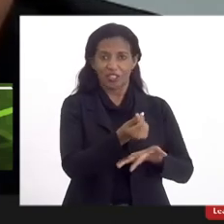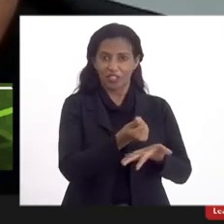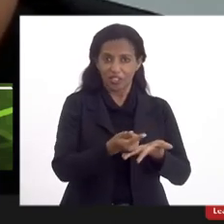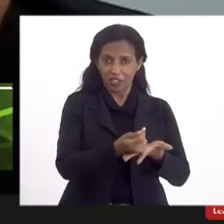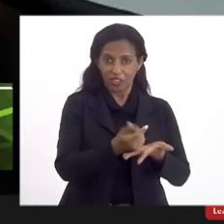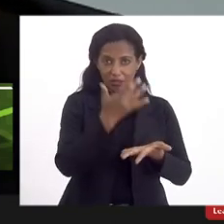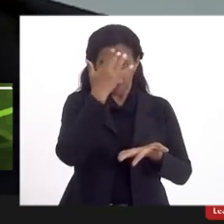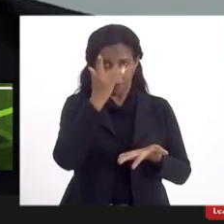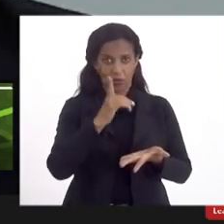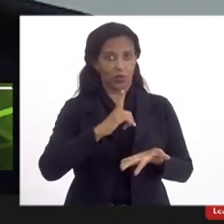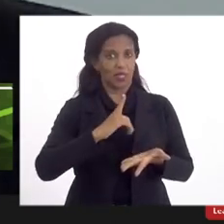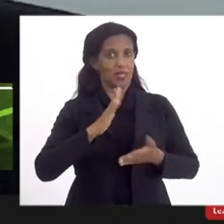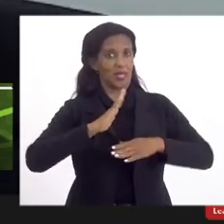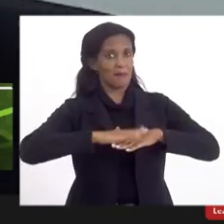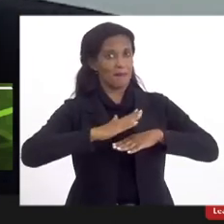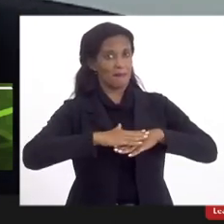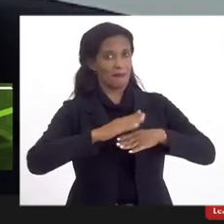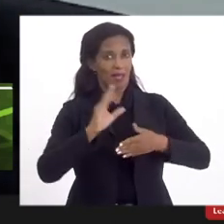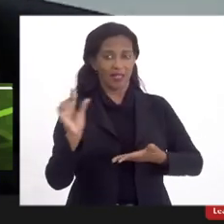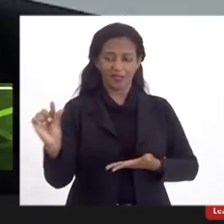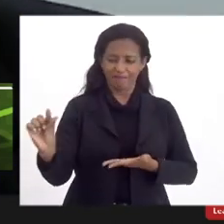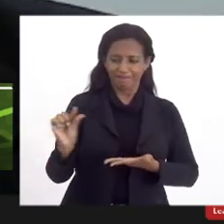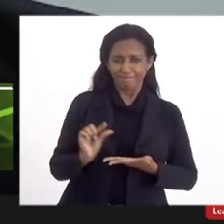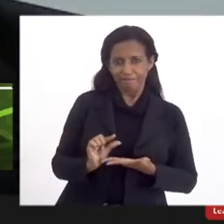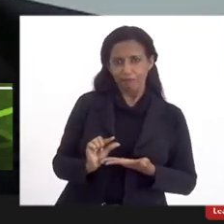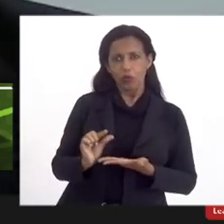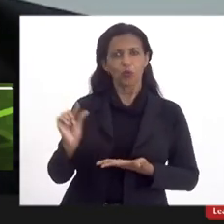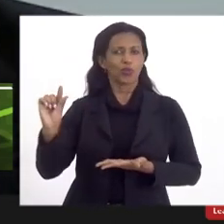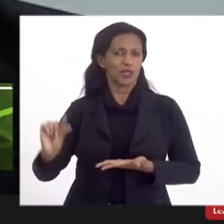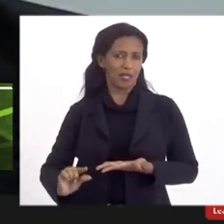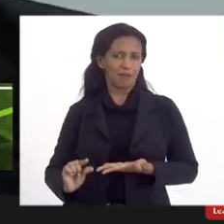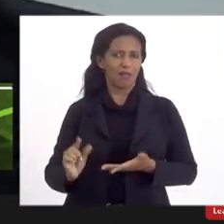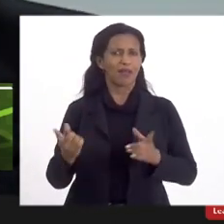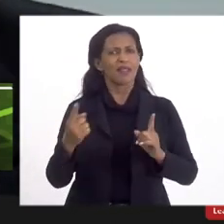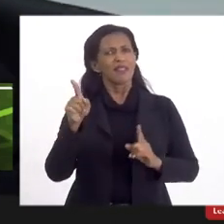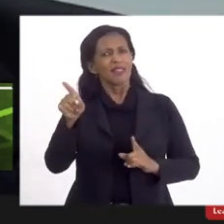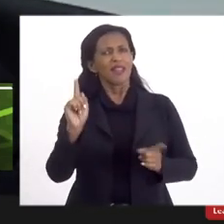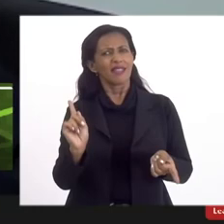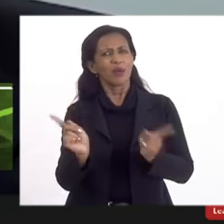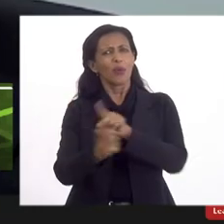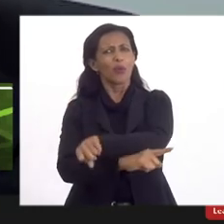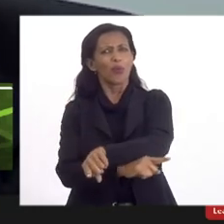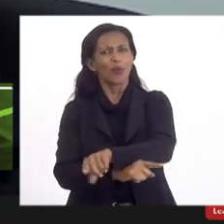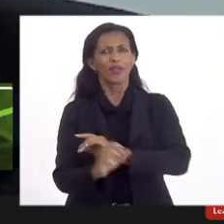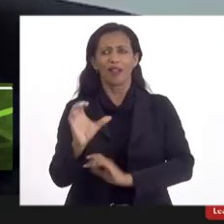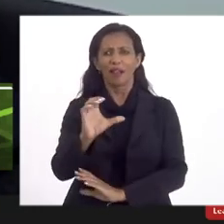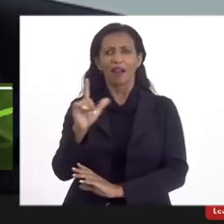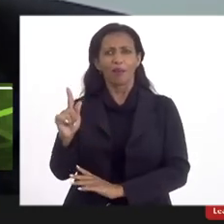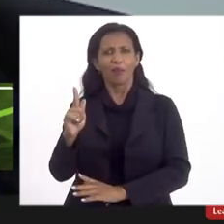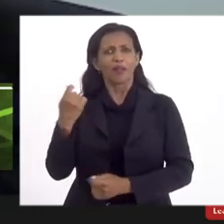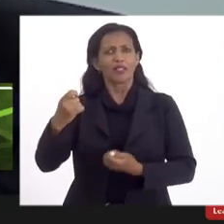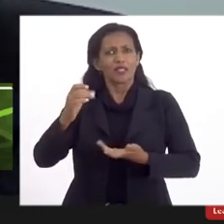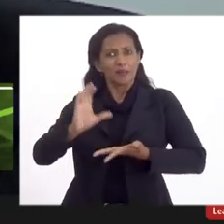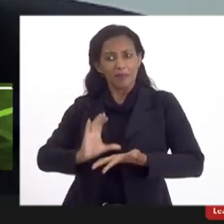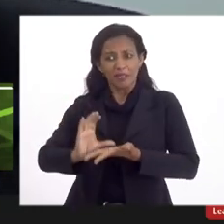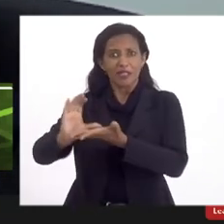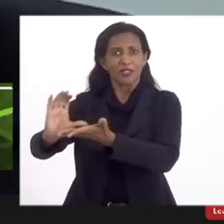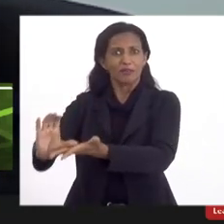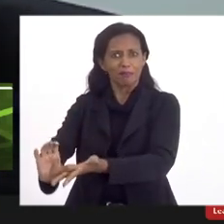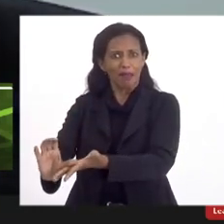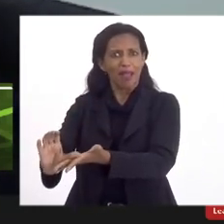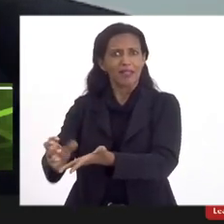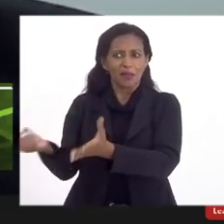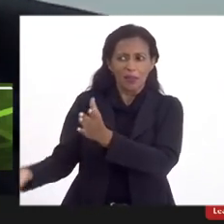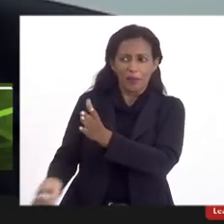mais recursos para aqueles que têm menos recursos e aí é o oposto Campo Grande que precisa de mais recursos é quem mais produz